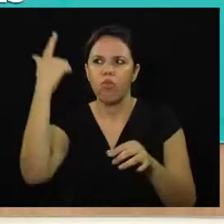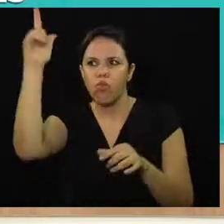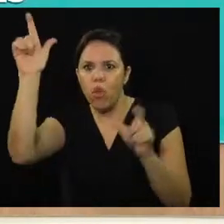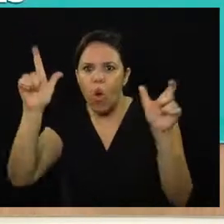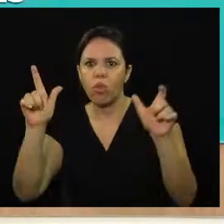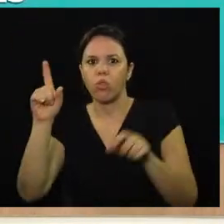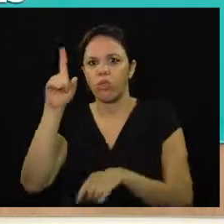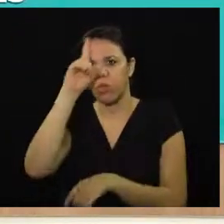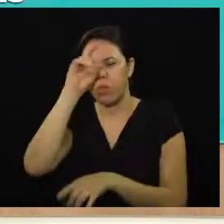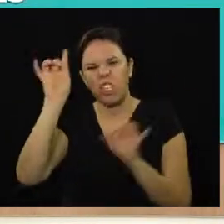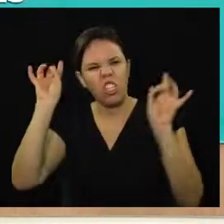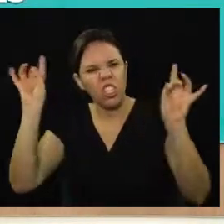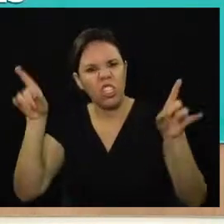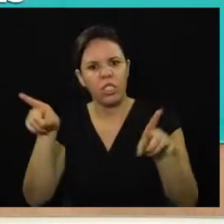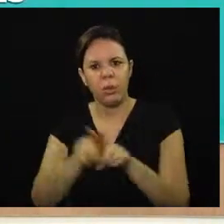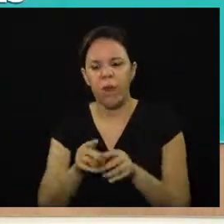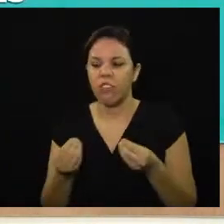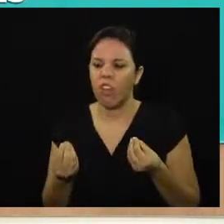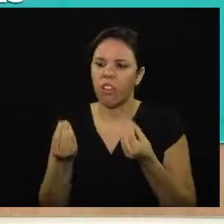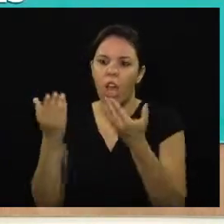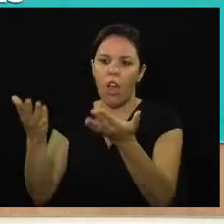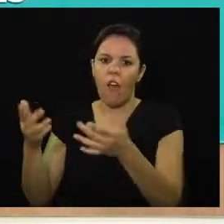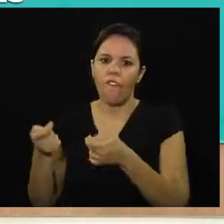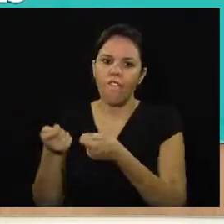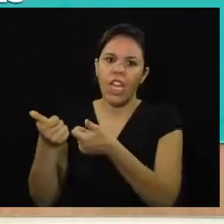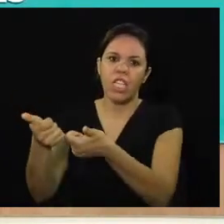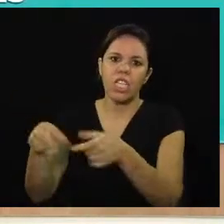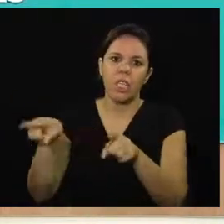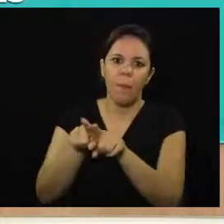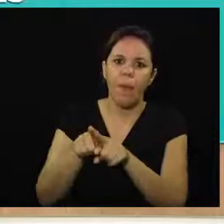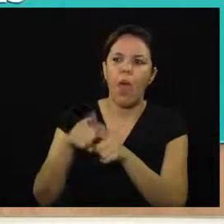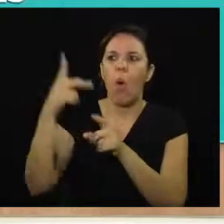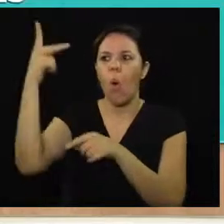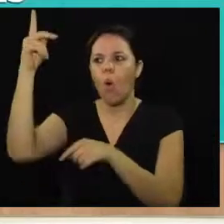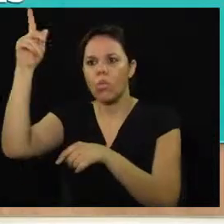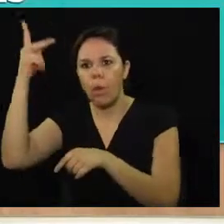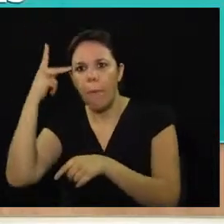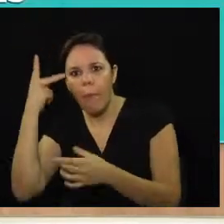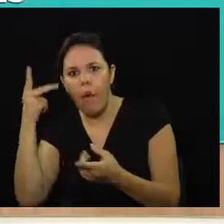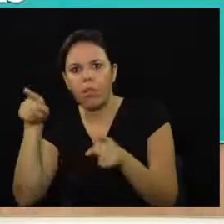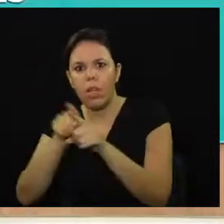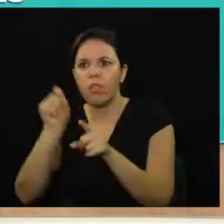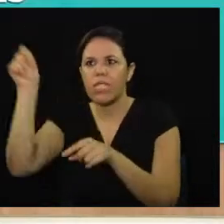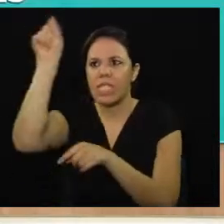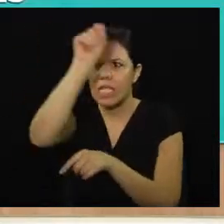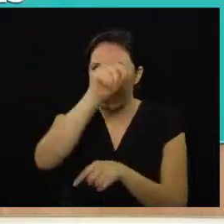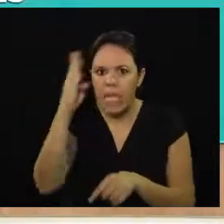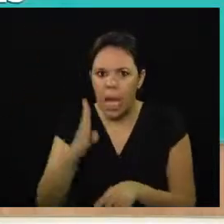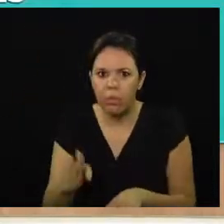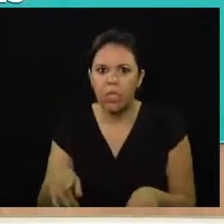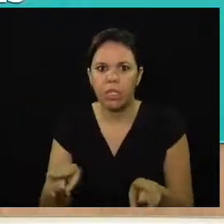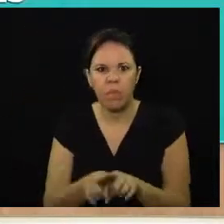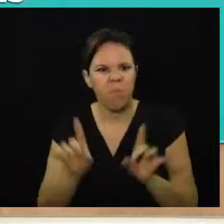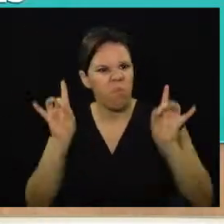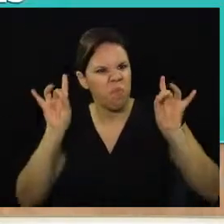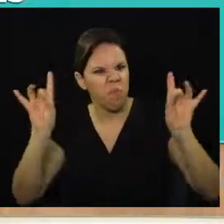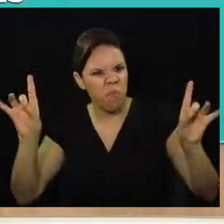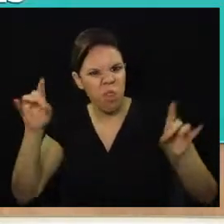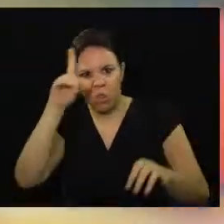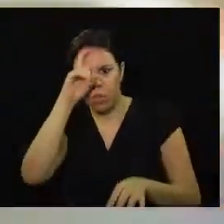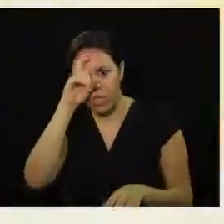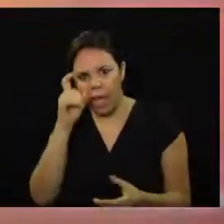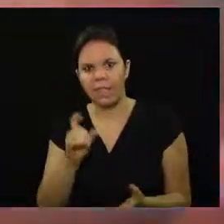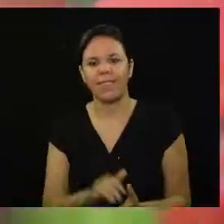operadoras ou os grandes hospitais já tem oferecido aí no mercado ou em São Paulo ou em todos os estados aí a gente está falando de grandes